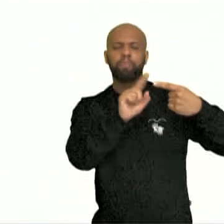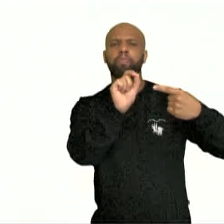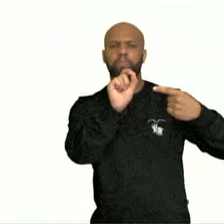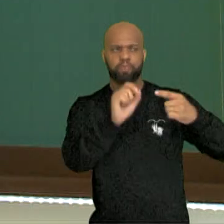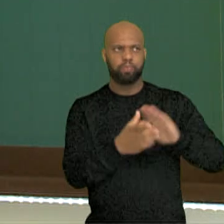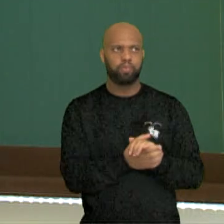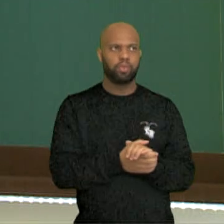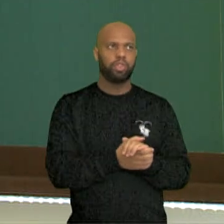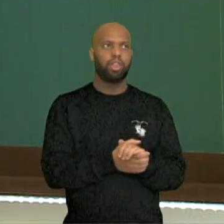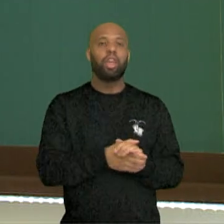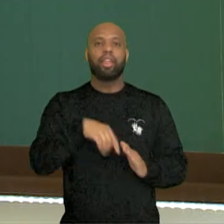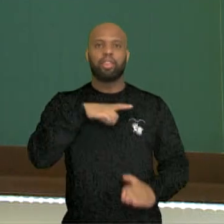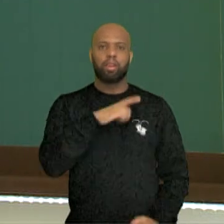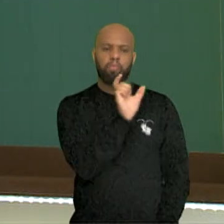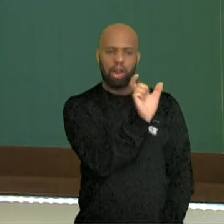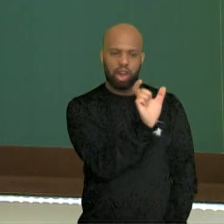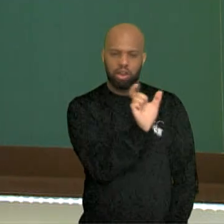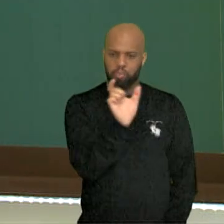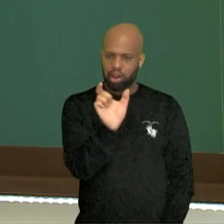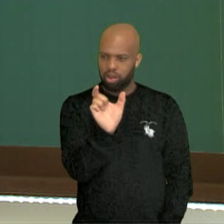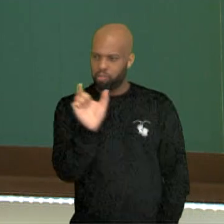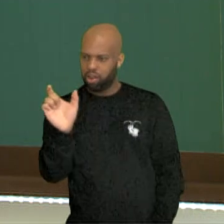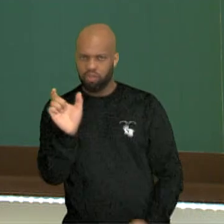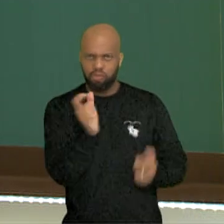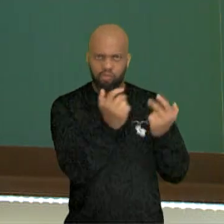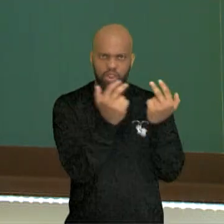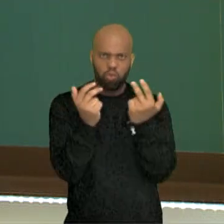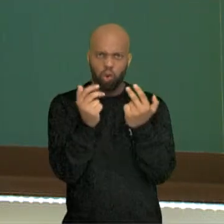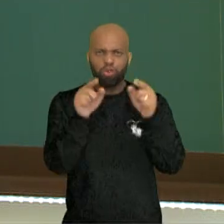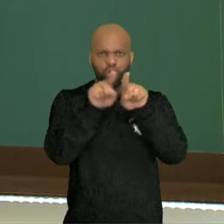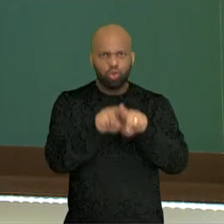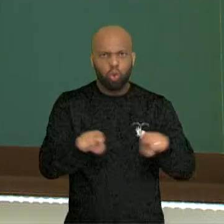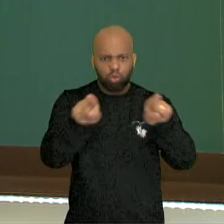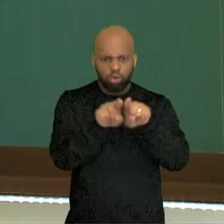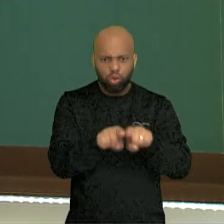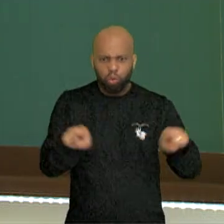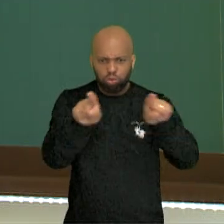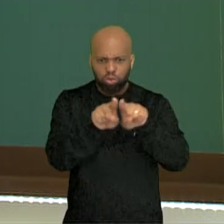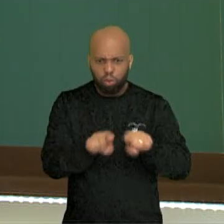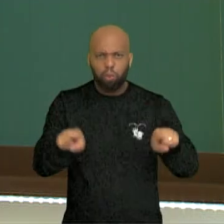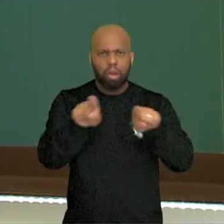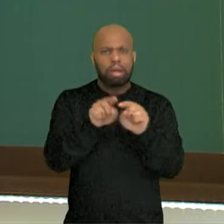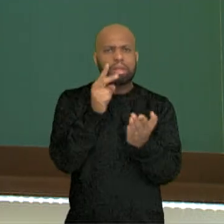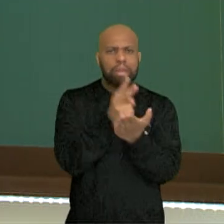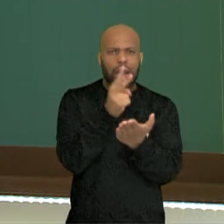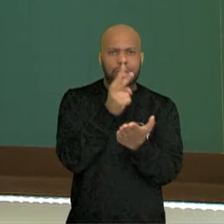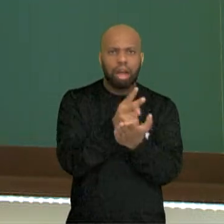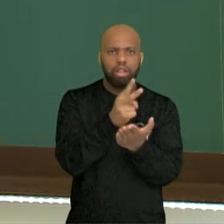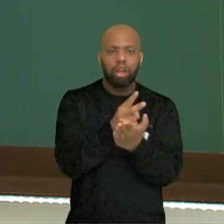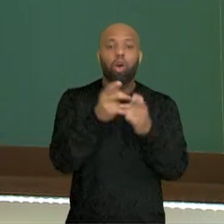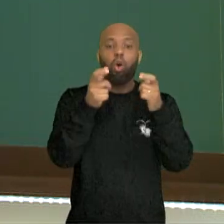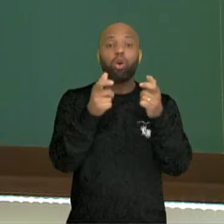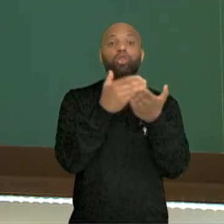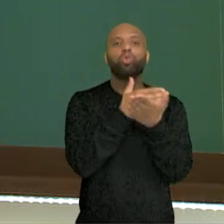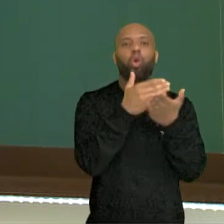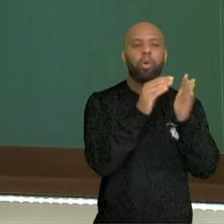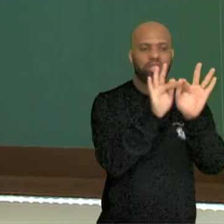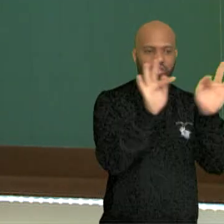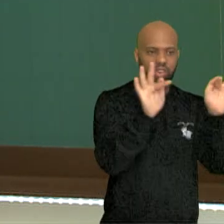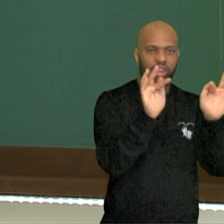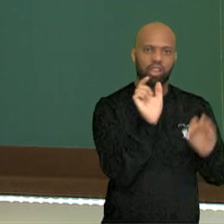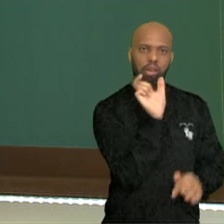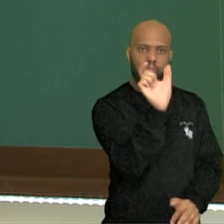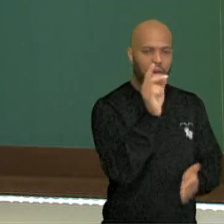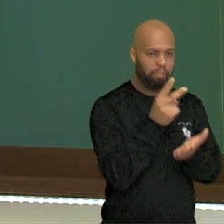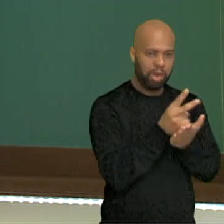Uma repetição quando eu repito uma palavra ou um conjunto de palavras sempre no início lá da minha frase ou do meu